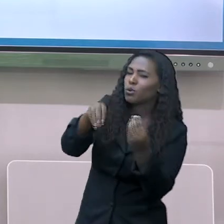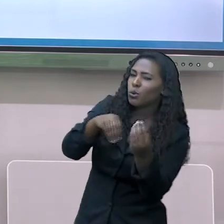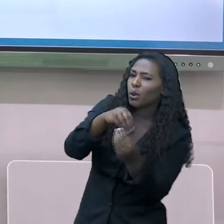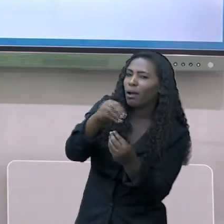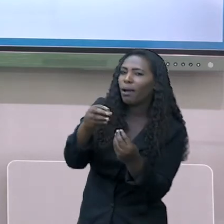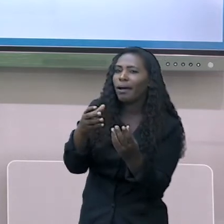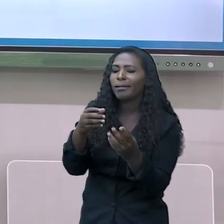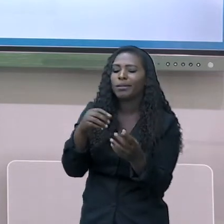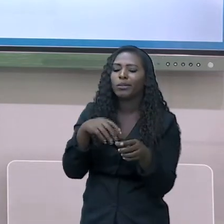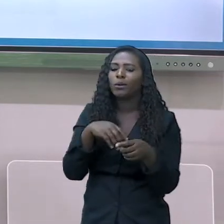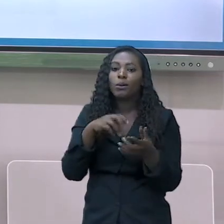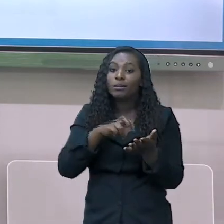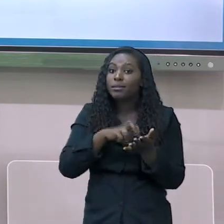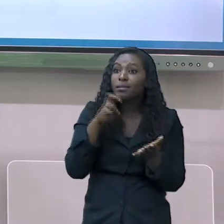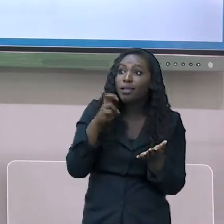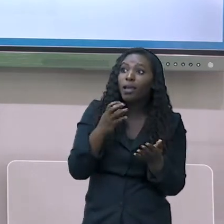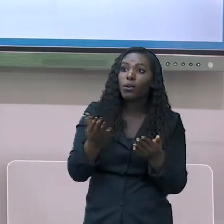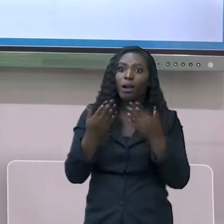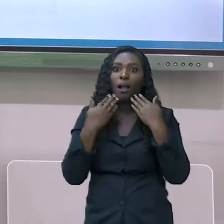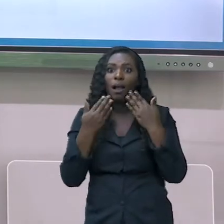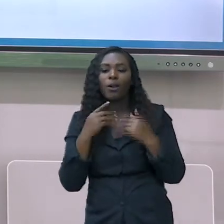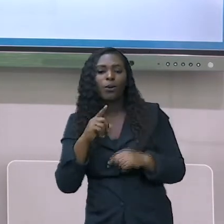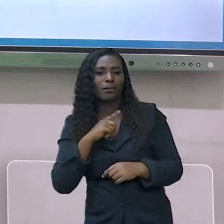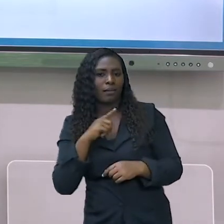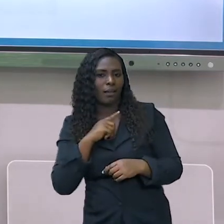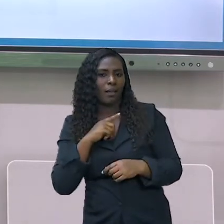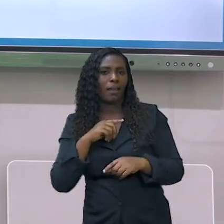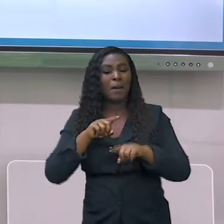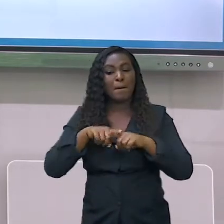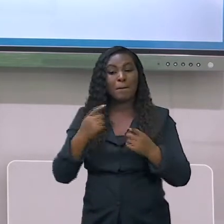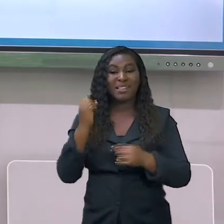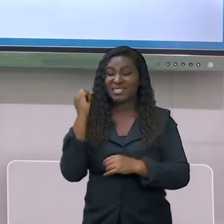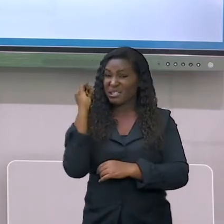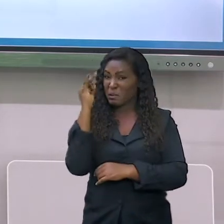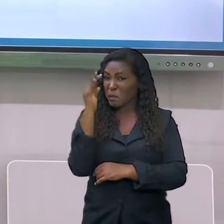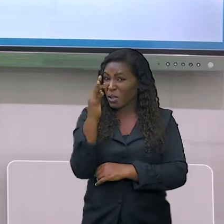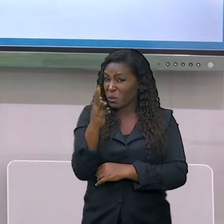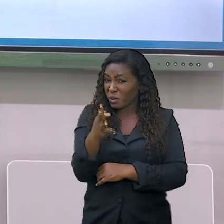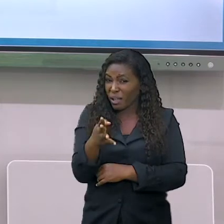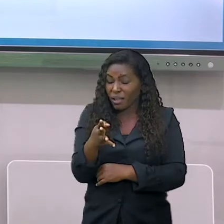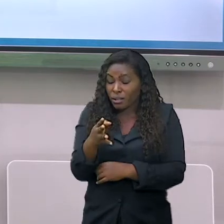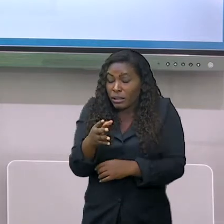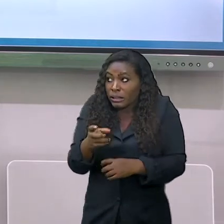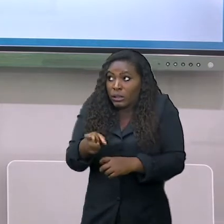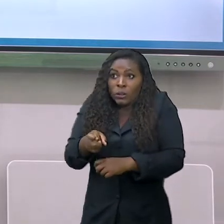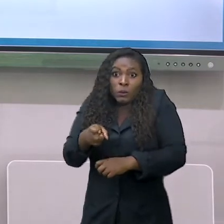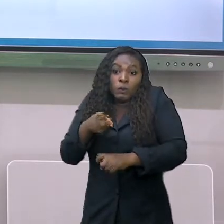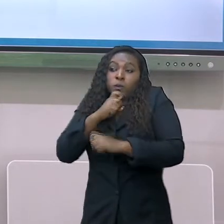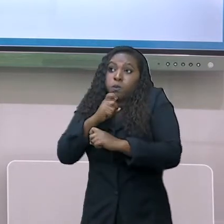madrugadas, devido à escassez de água, intensamente gelado.